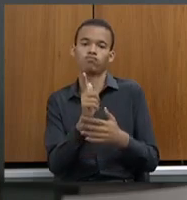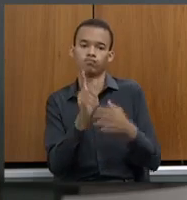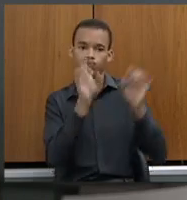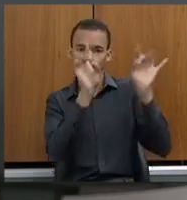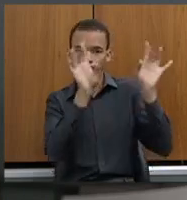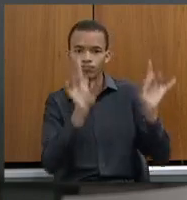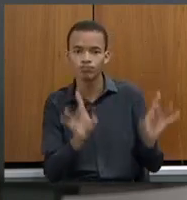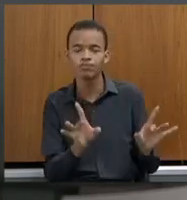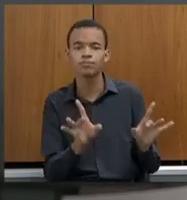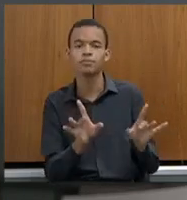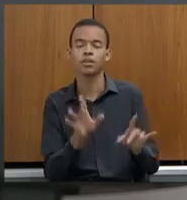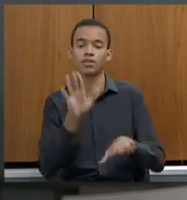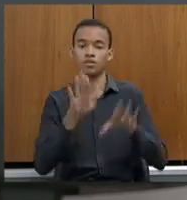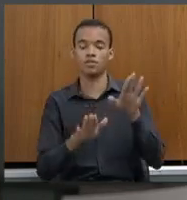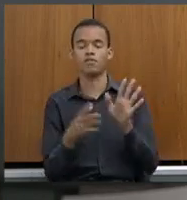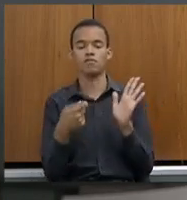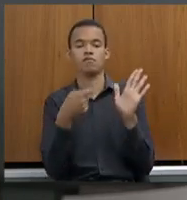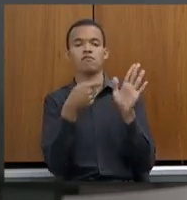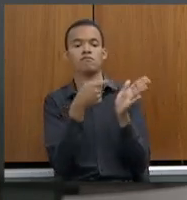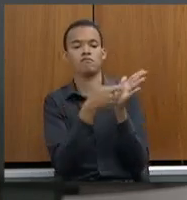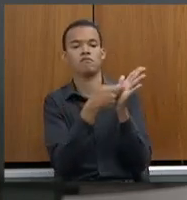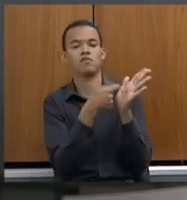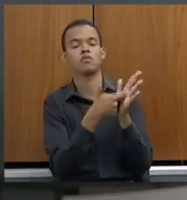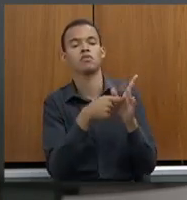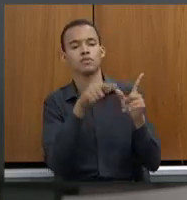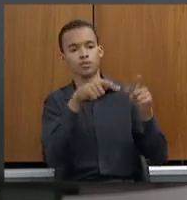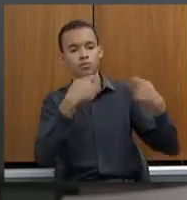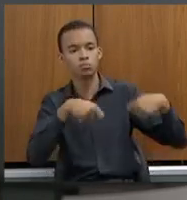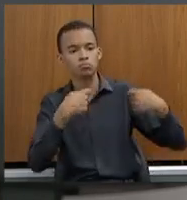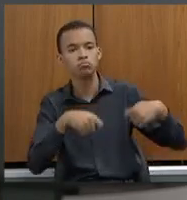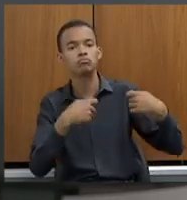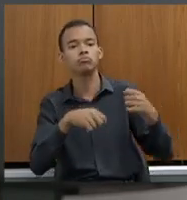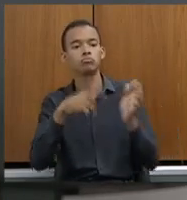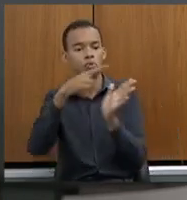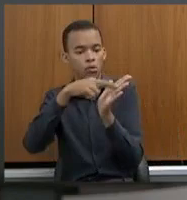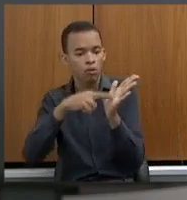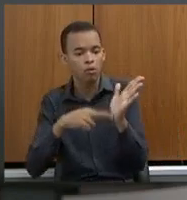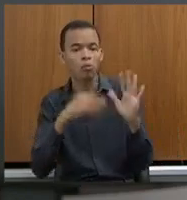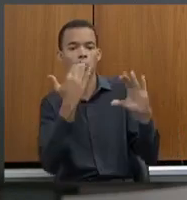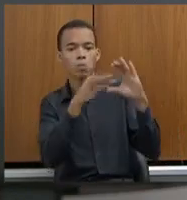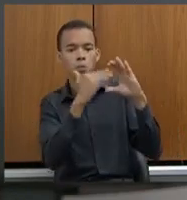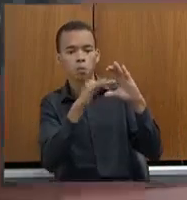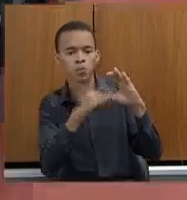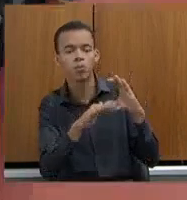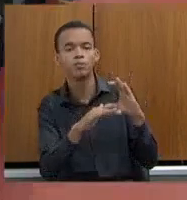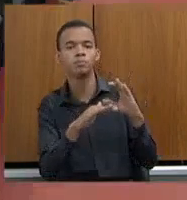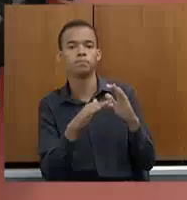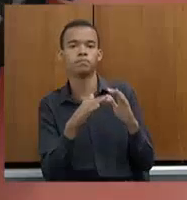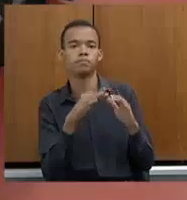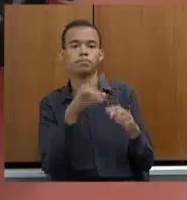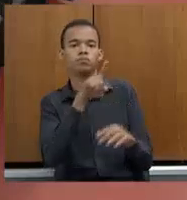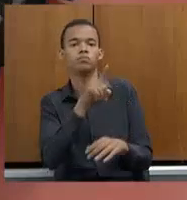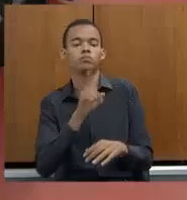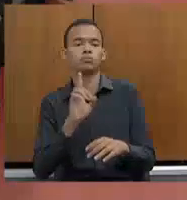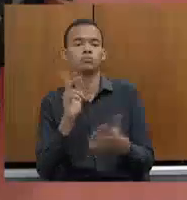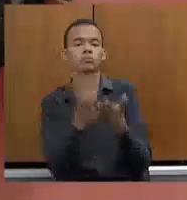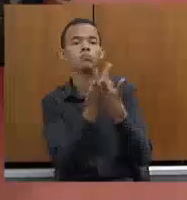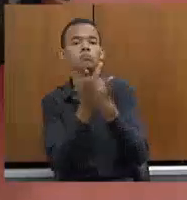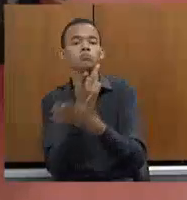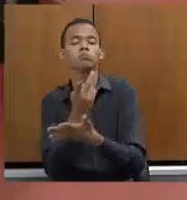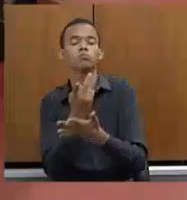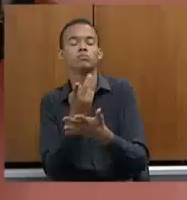Não adianta eu falar assim, olha, doutora Larissa, quero que a senhora relata os inquéritos todos que estão aqui na delegacia que a senhora é chefe.